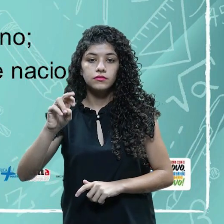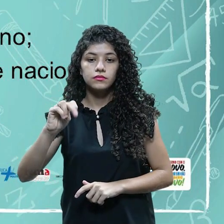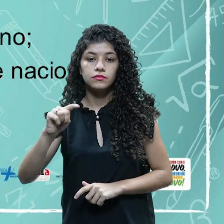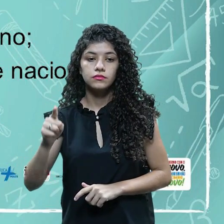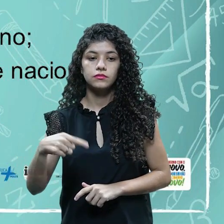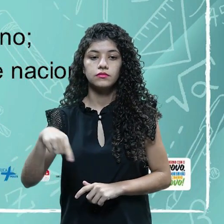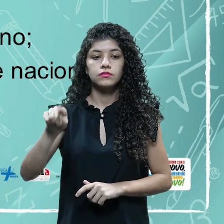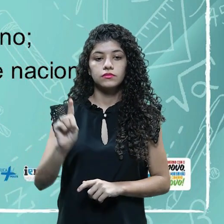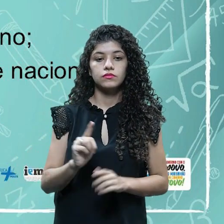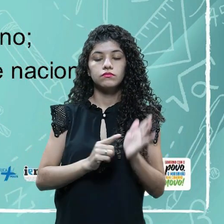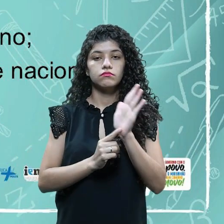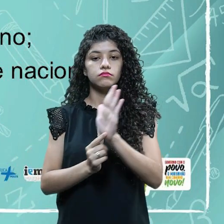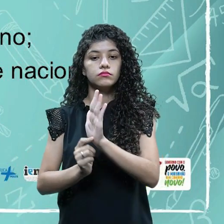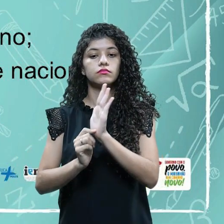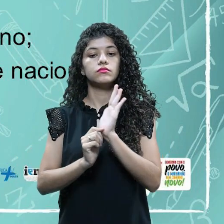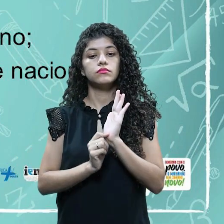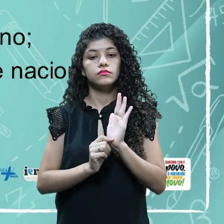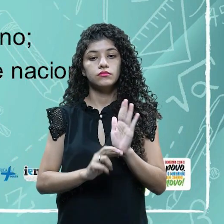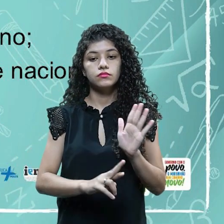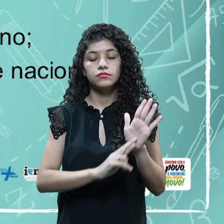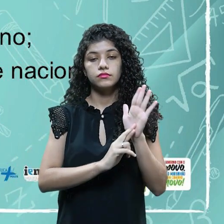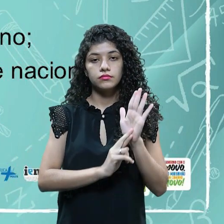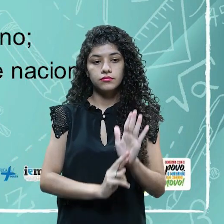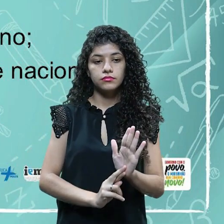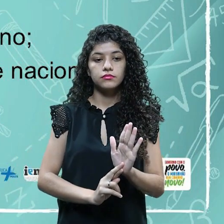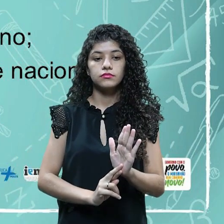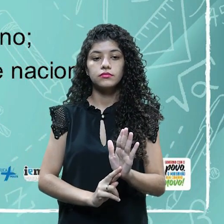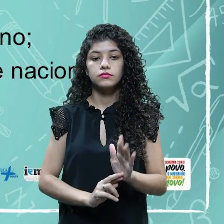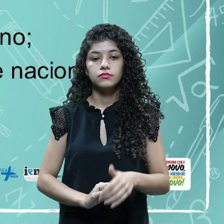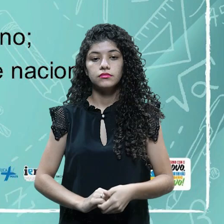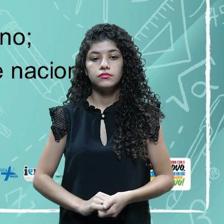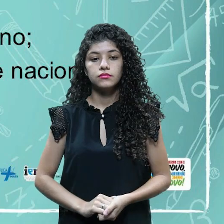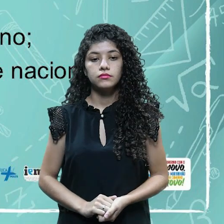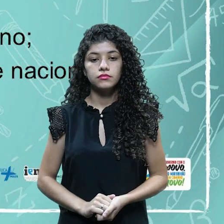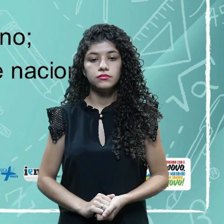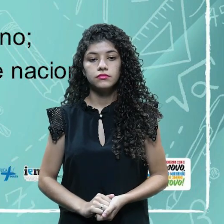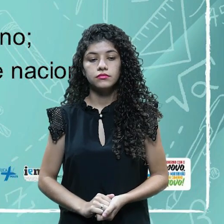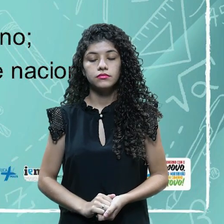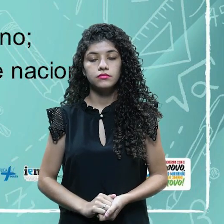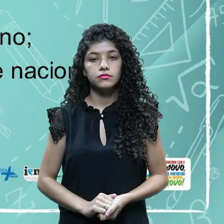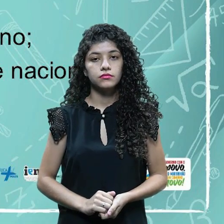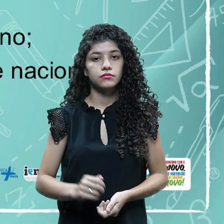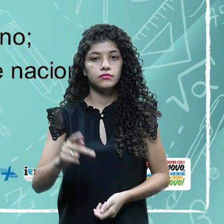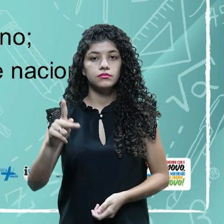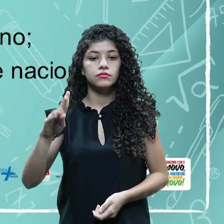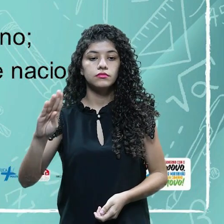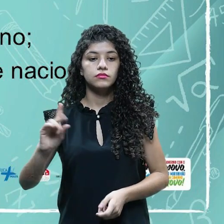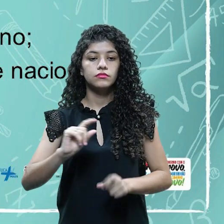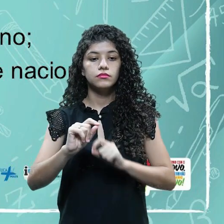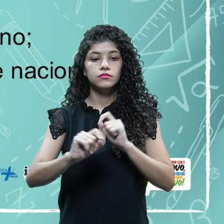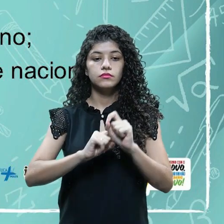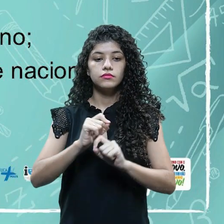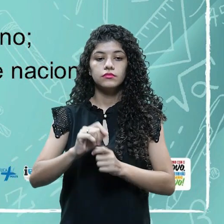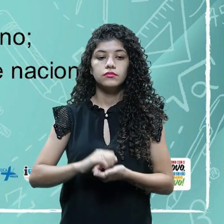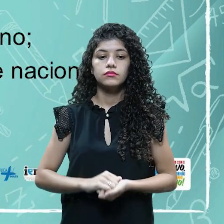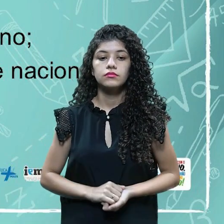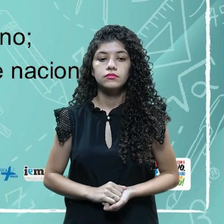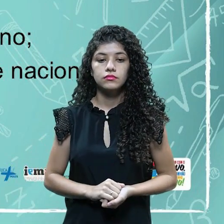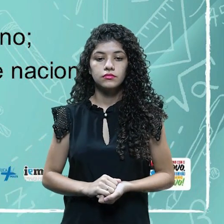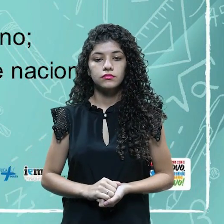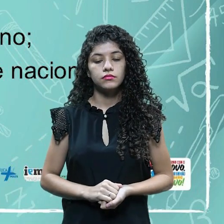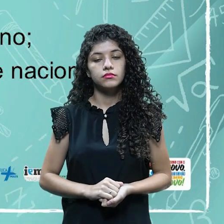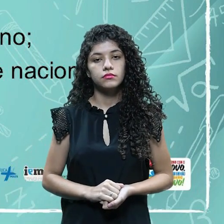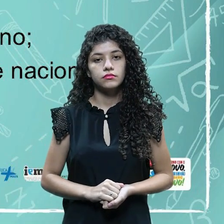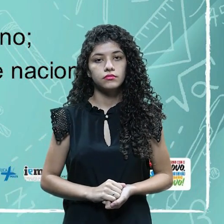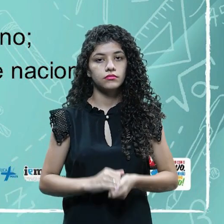determinadoras pelo cerimonial público, que são as honras aos chefes de Estado e